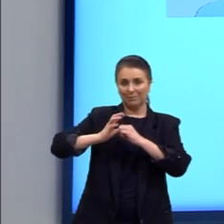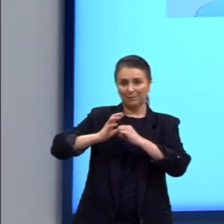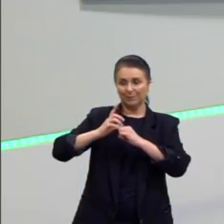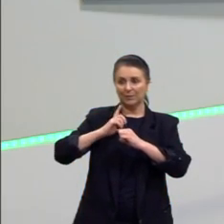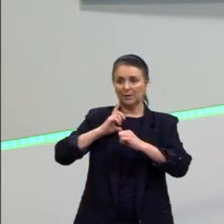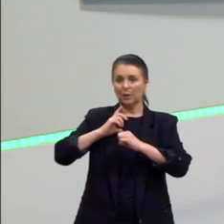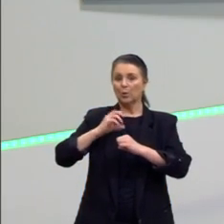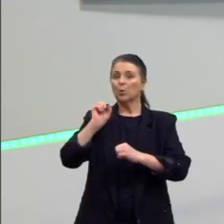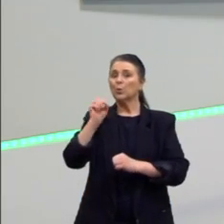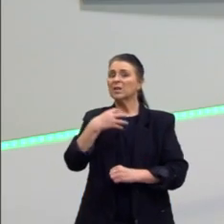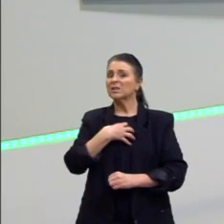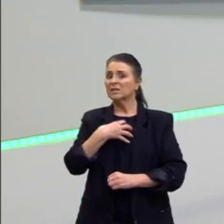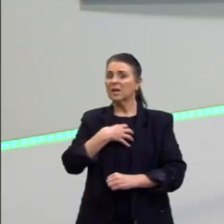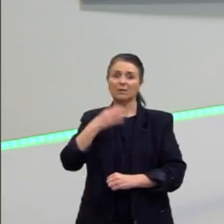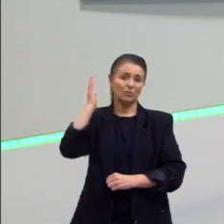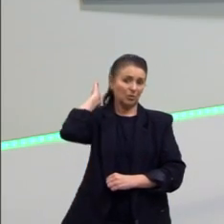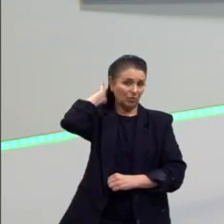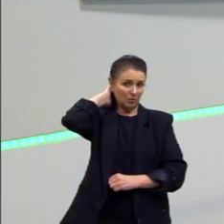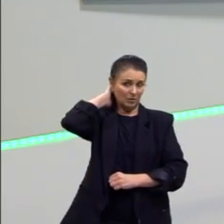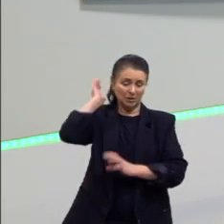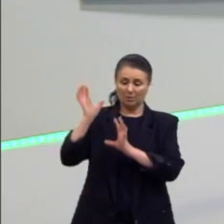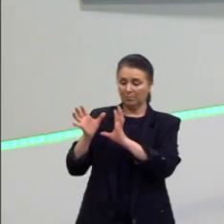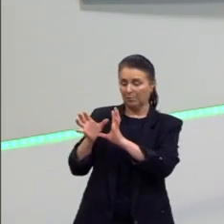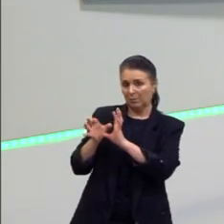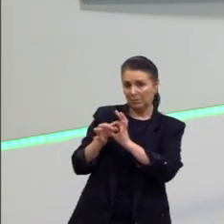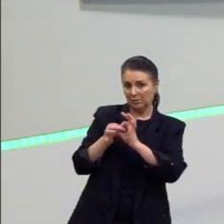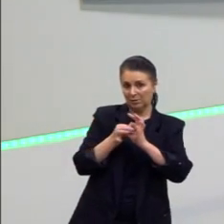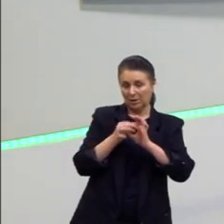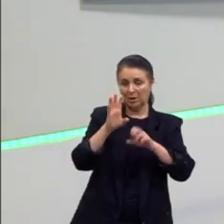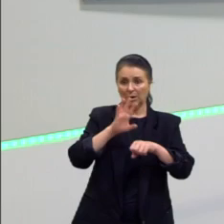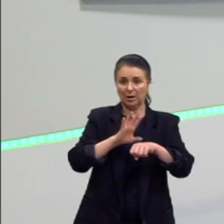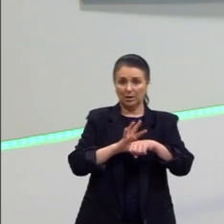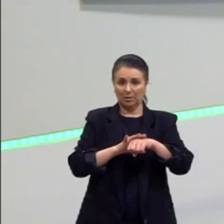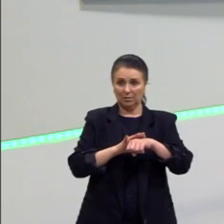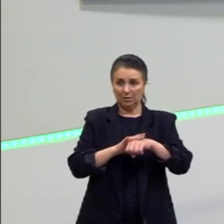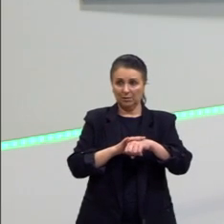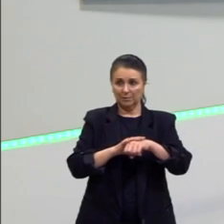alguns sintomas da meningite para contextualizar melhor a doença.